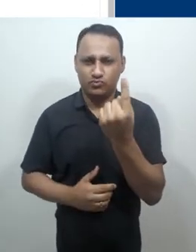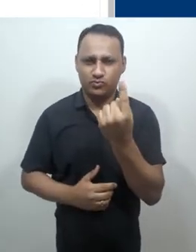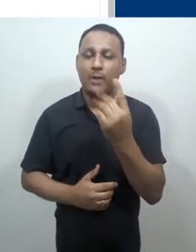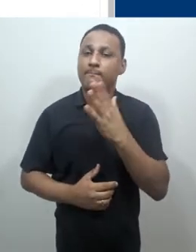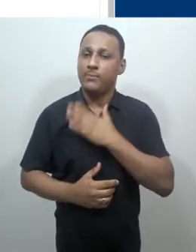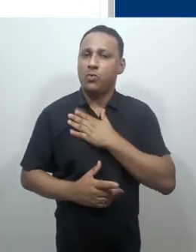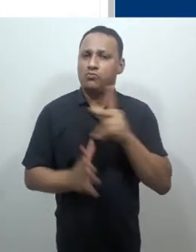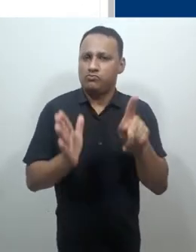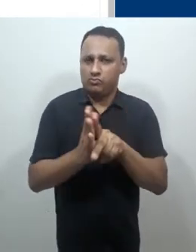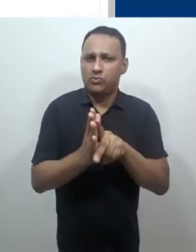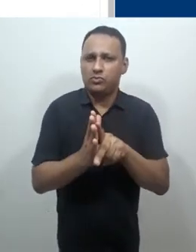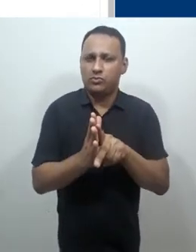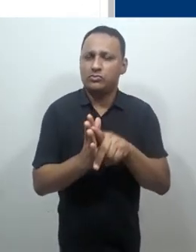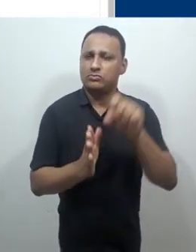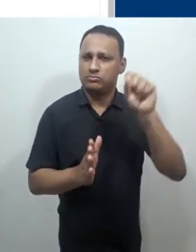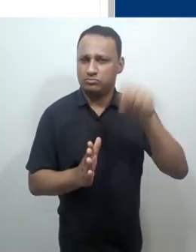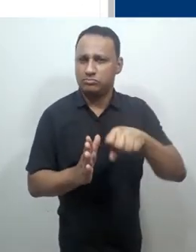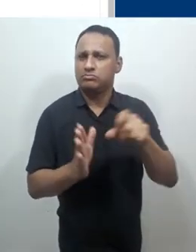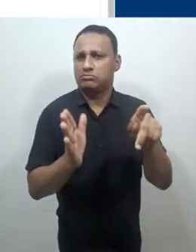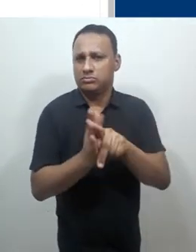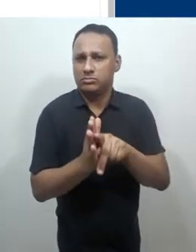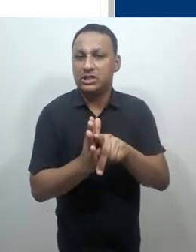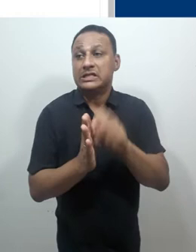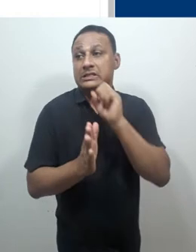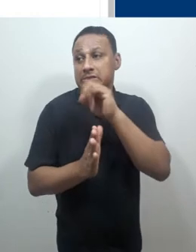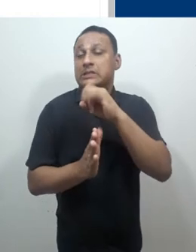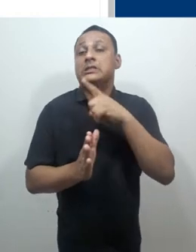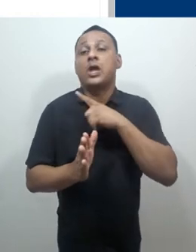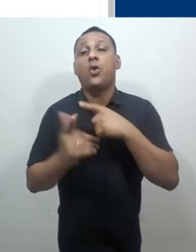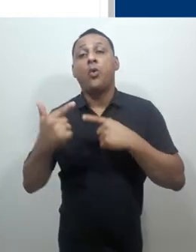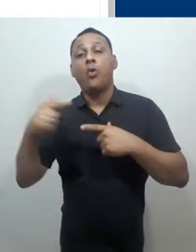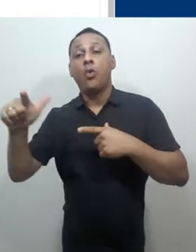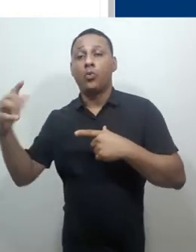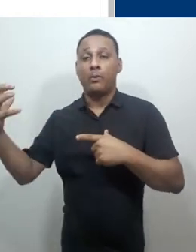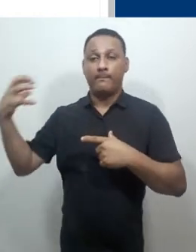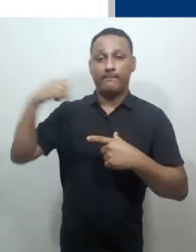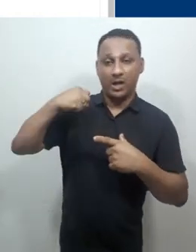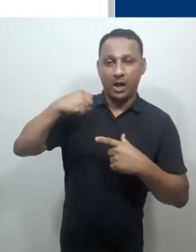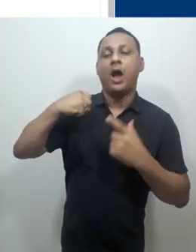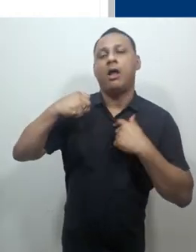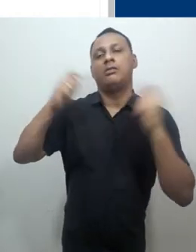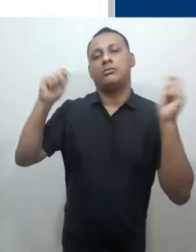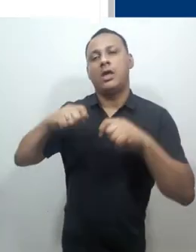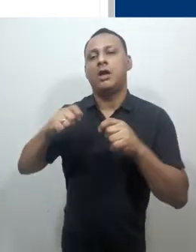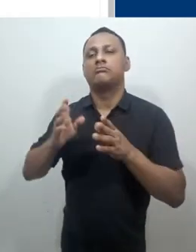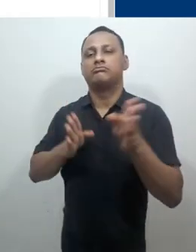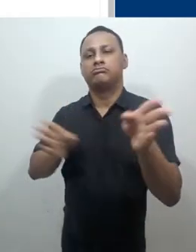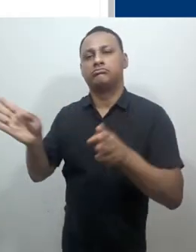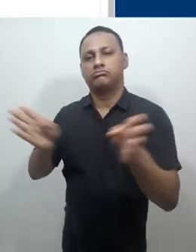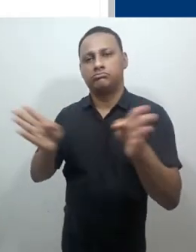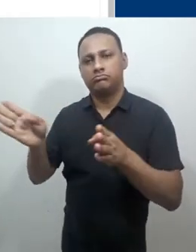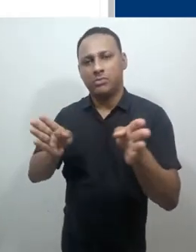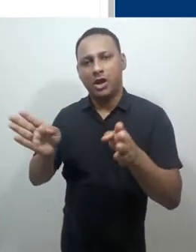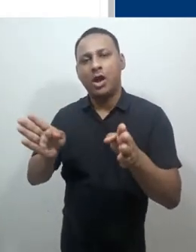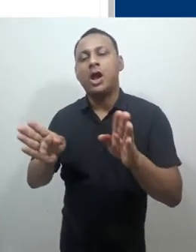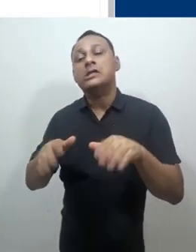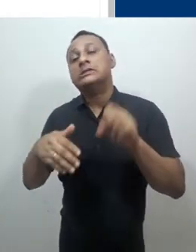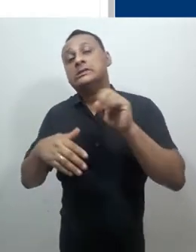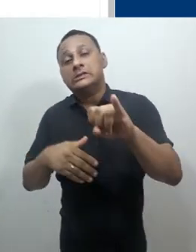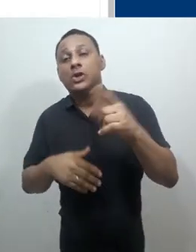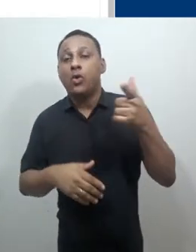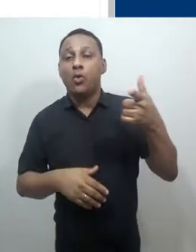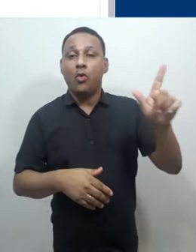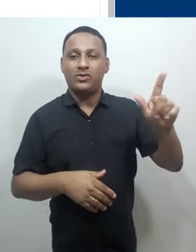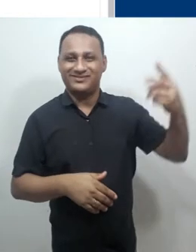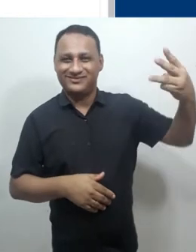que é o grupo ao qual ele pertence. Se ele pertencesse a mais grupos ou tivesse acesso a todos os grupos, ele